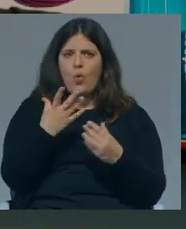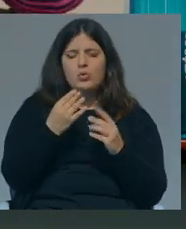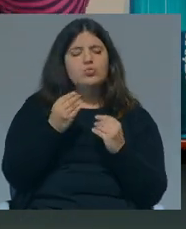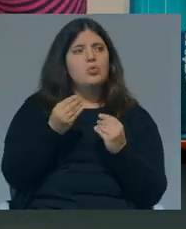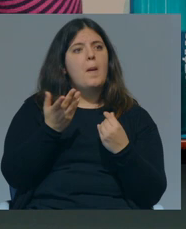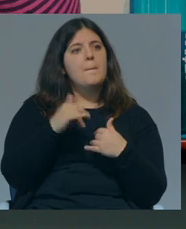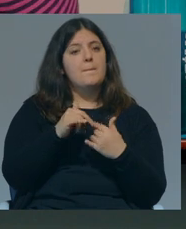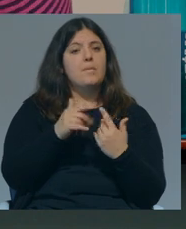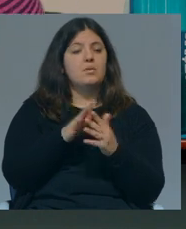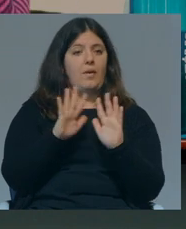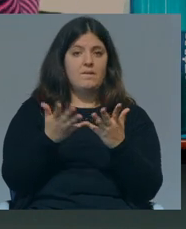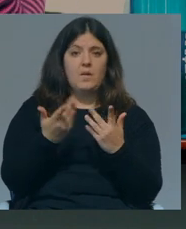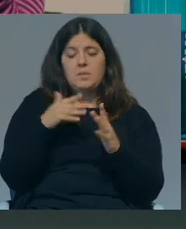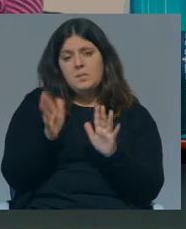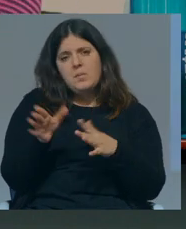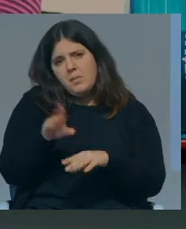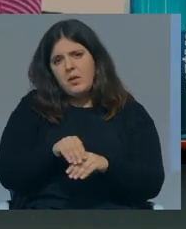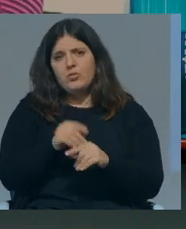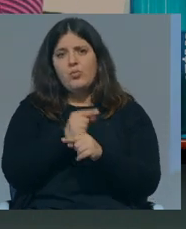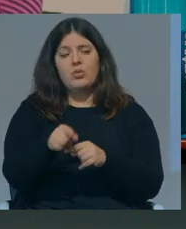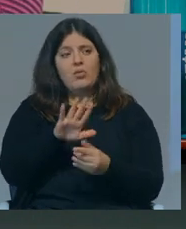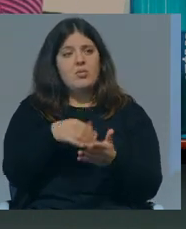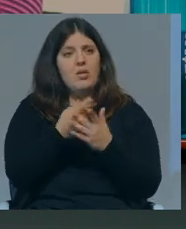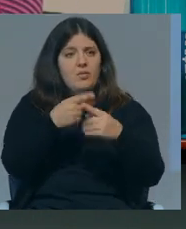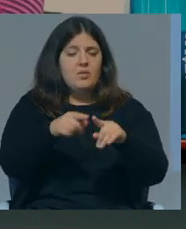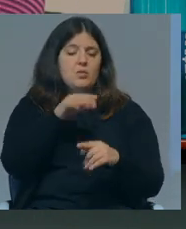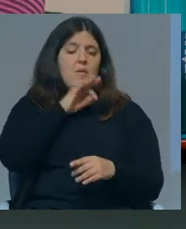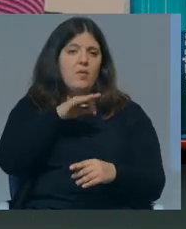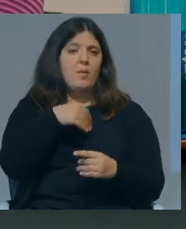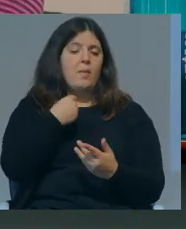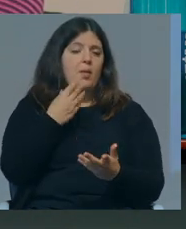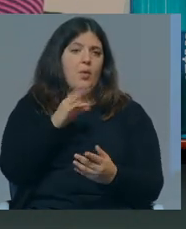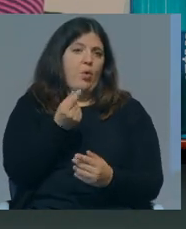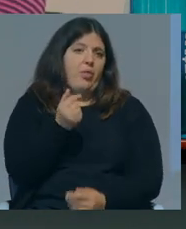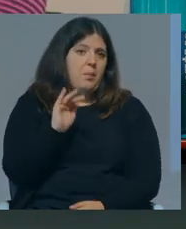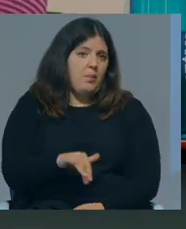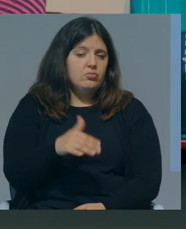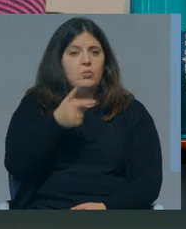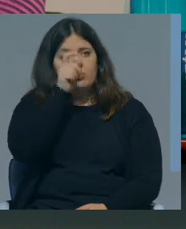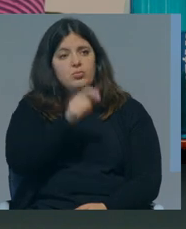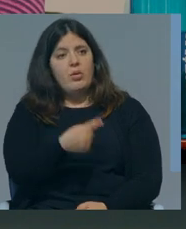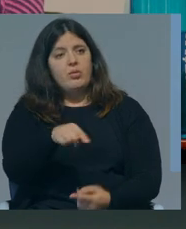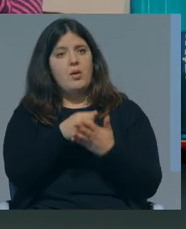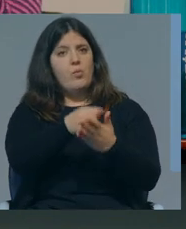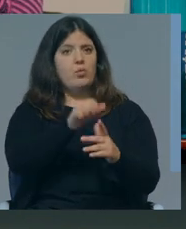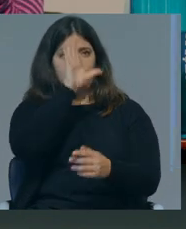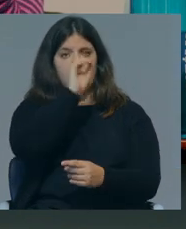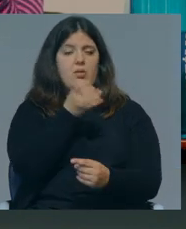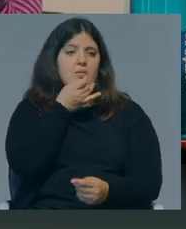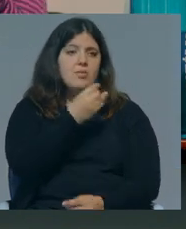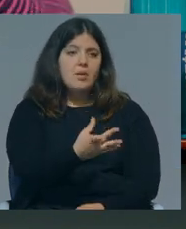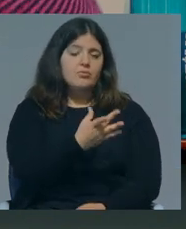abrangência e a generosidade, mas tínhamos de fazer muito mais, porque isso é que pode fazer a diferença para uma família de baixo rendimento, é aquela pessoa ter um apoio do Estado que